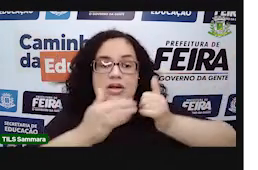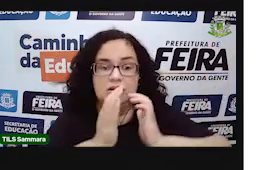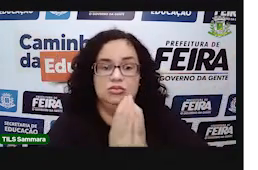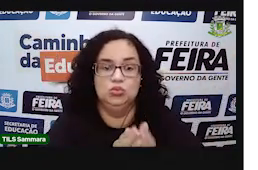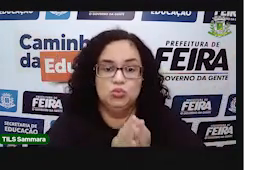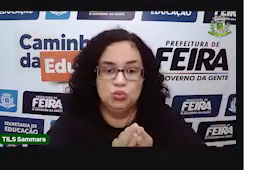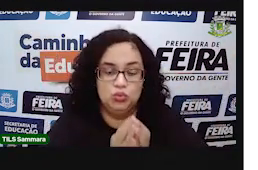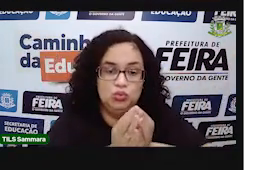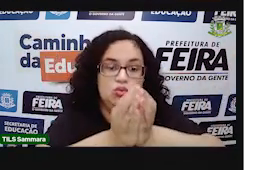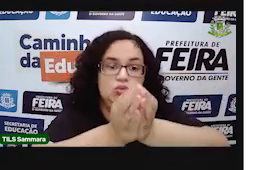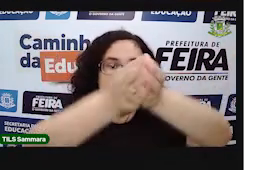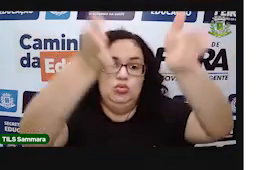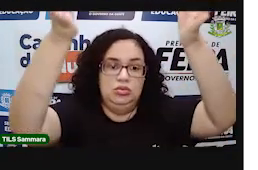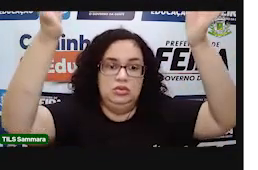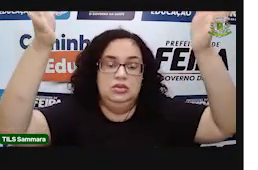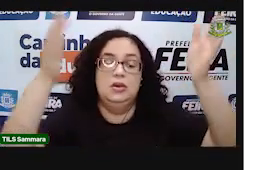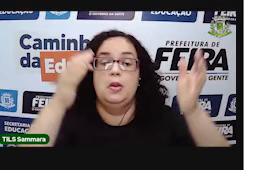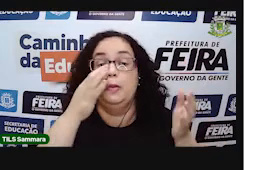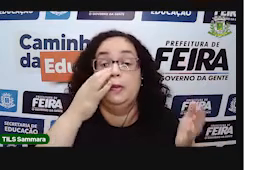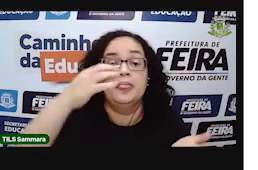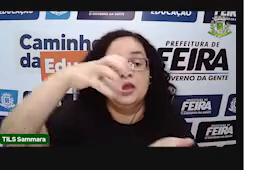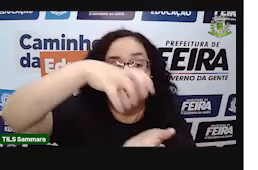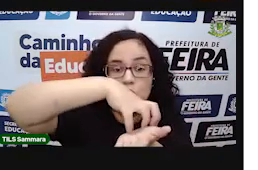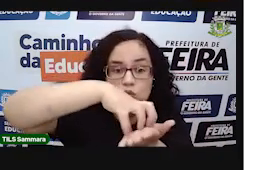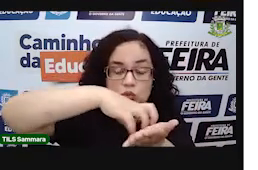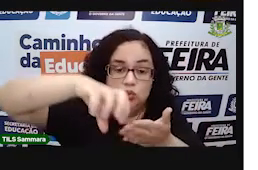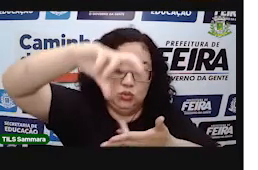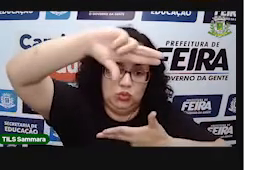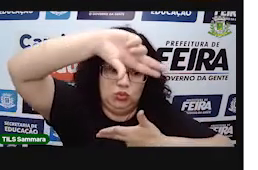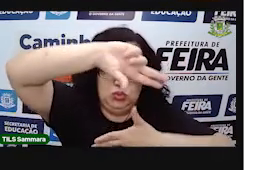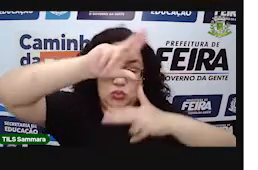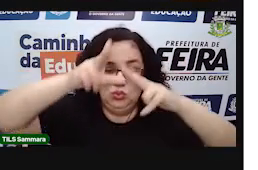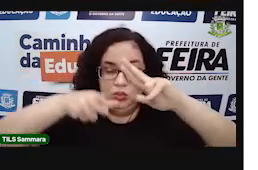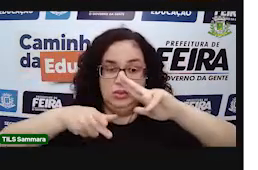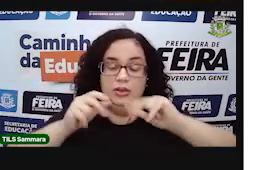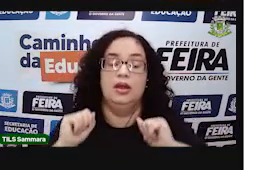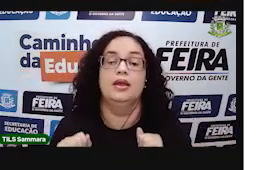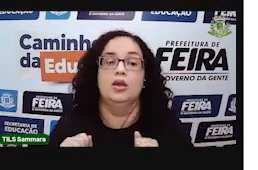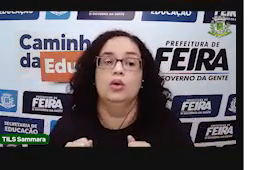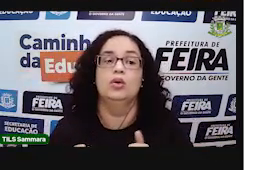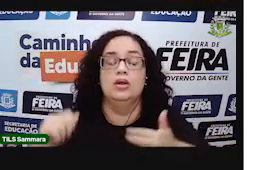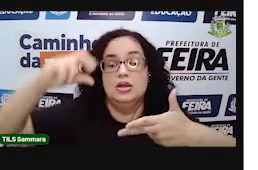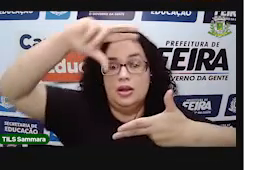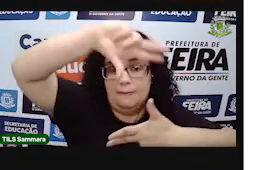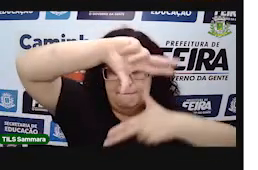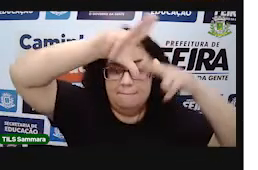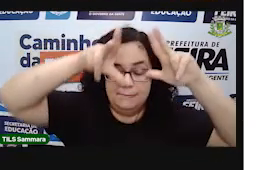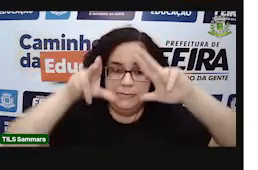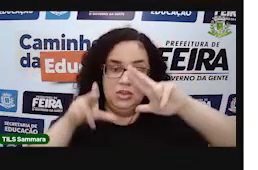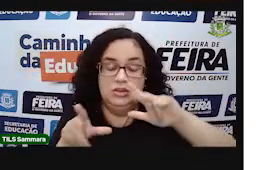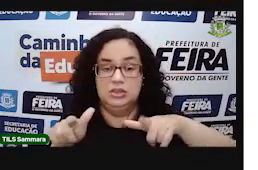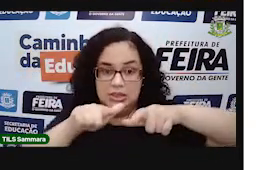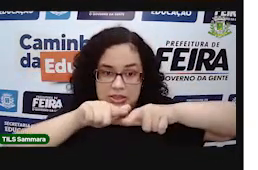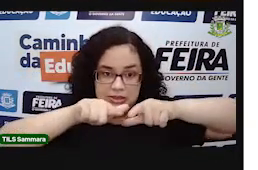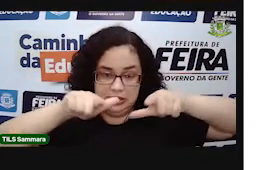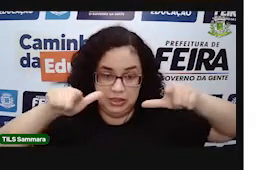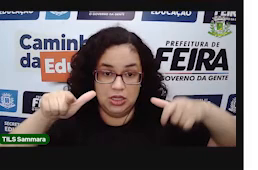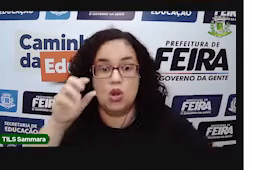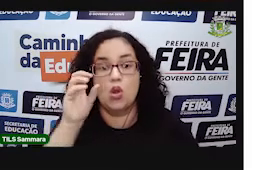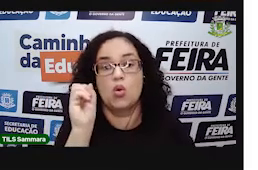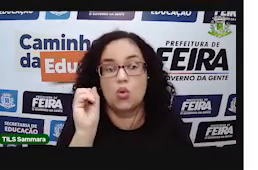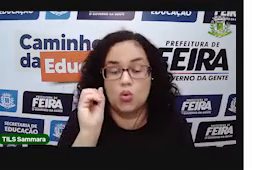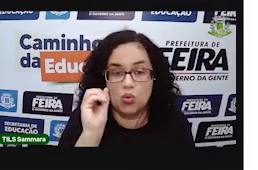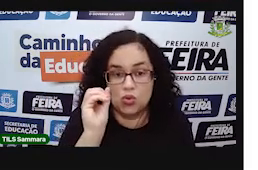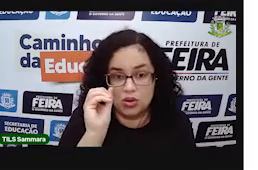O Ludo, ele é jogado com um dado. E o dado é um sólido geométrico, é um poliedo, tem